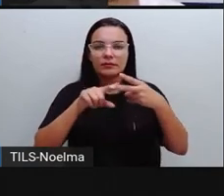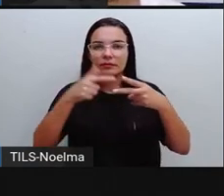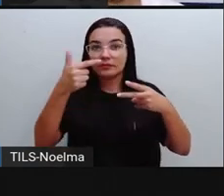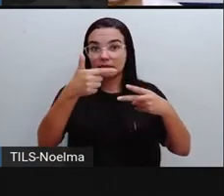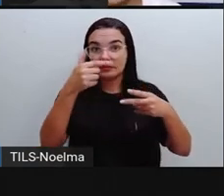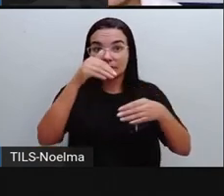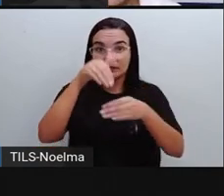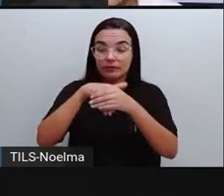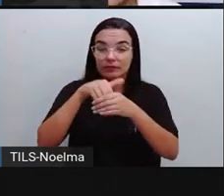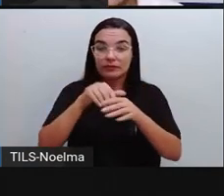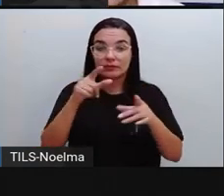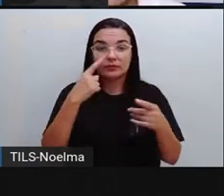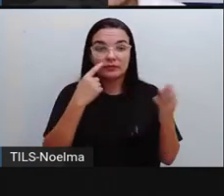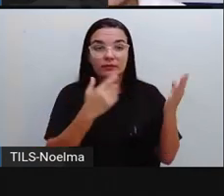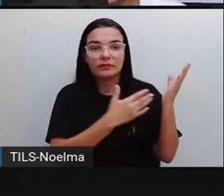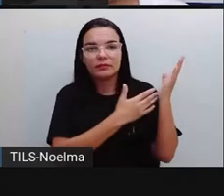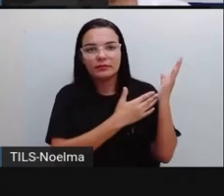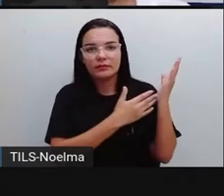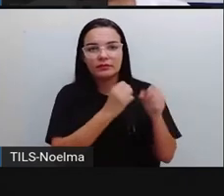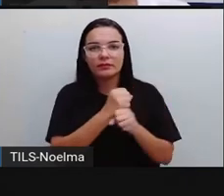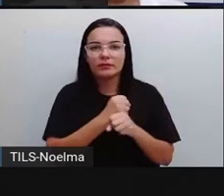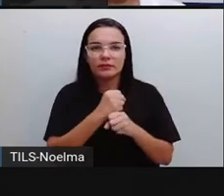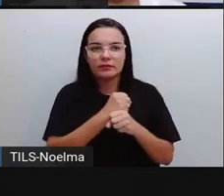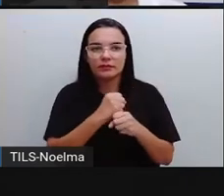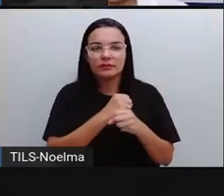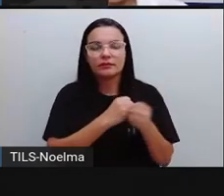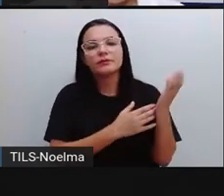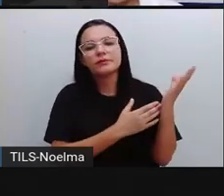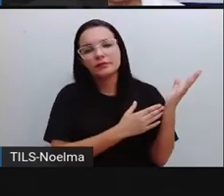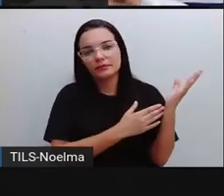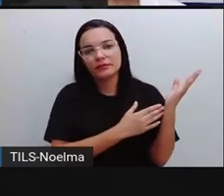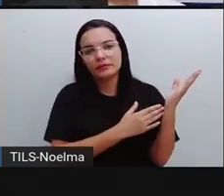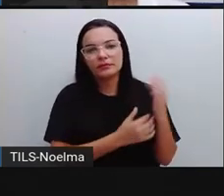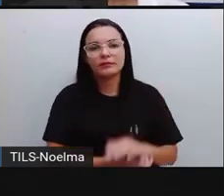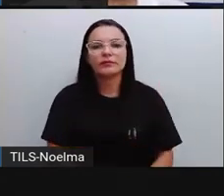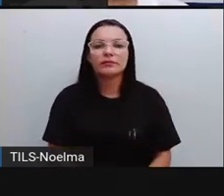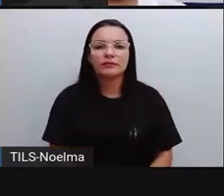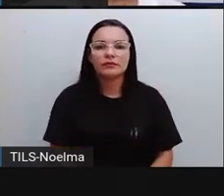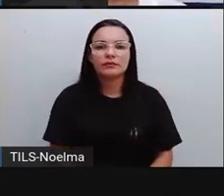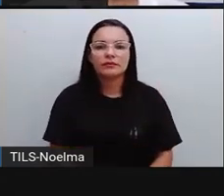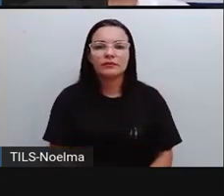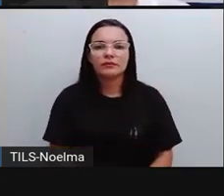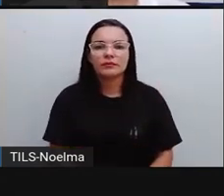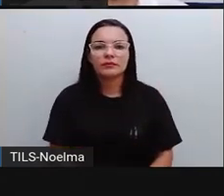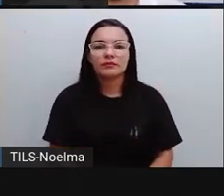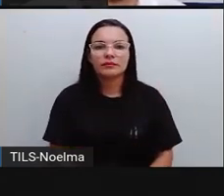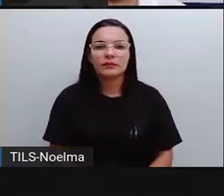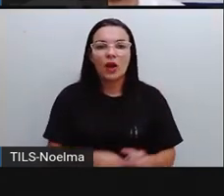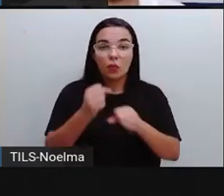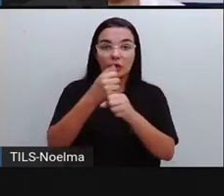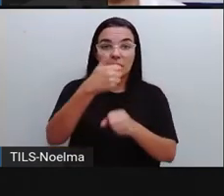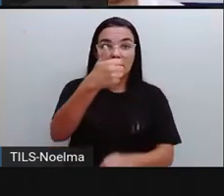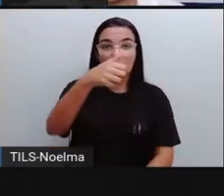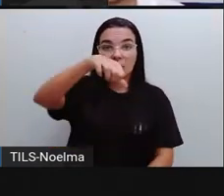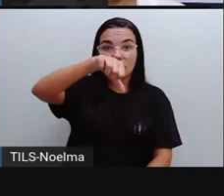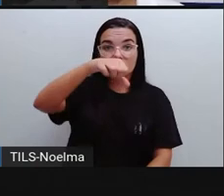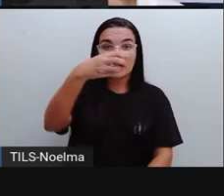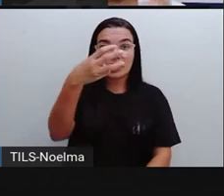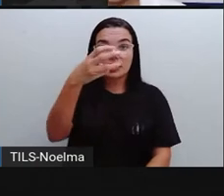e de 1938 a 1943. Pessoal, eu peguei essas